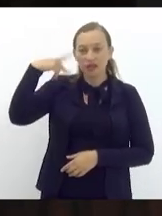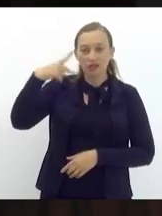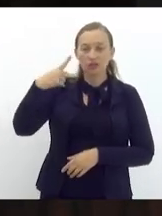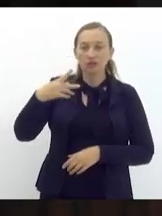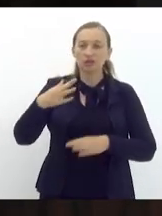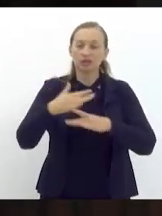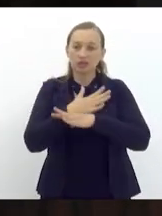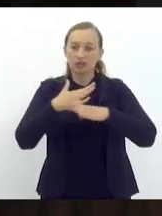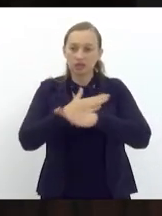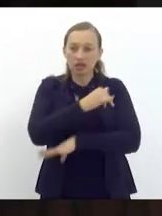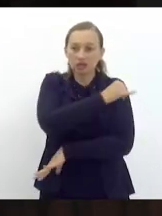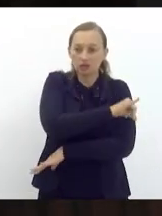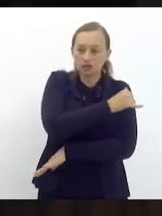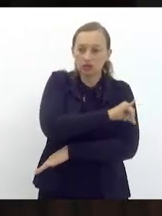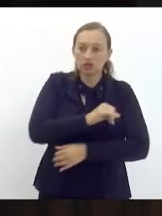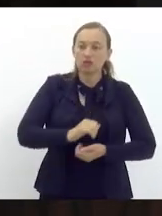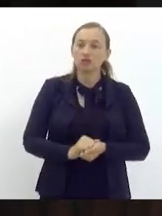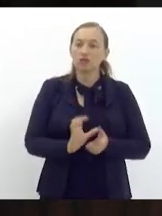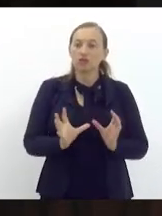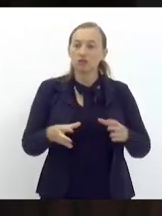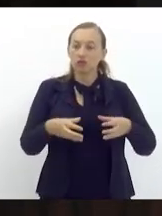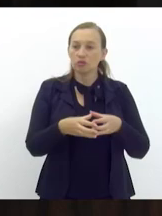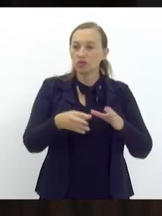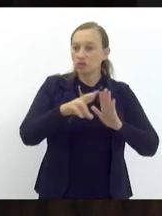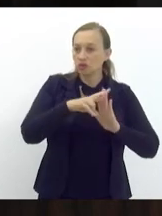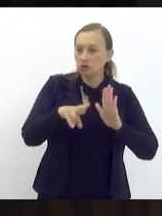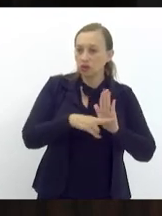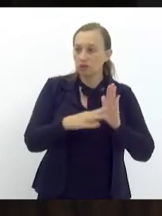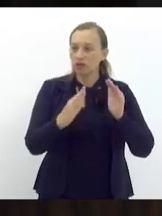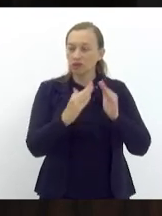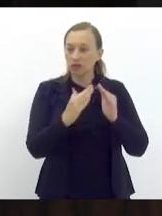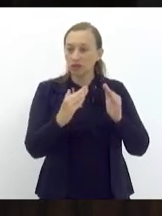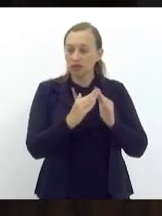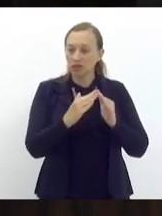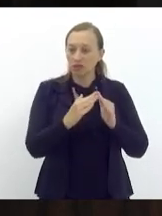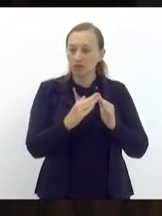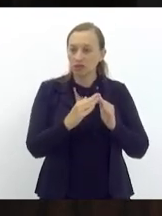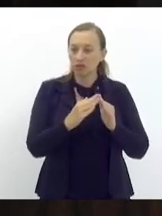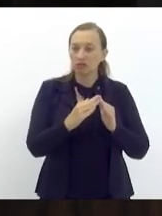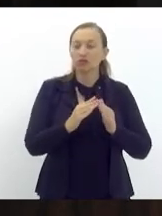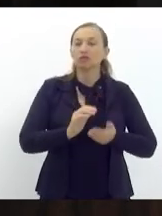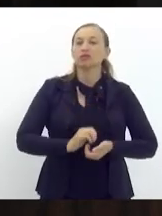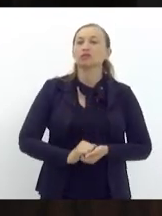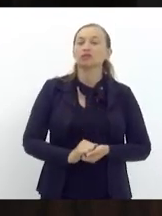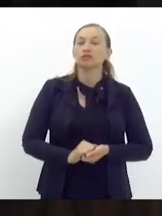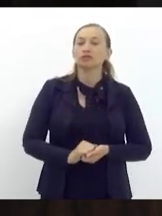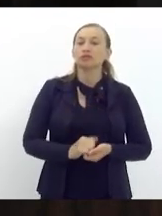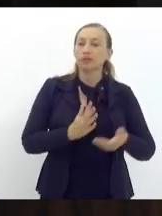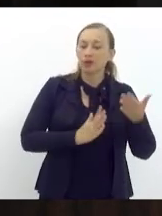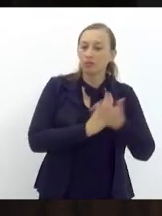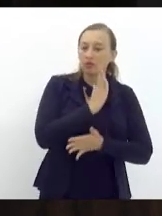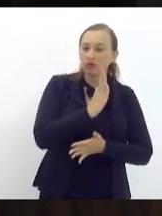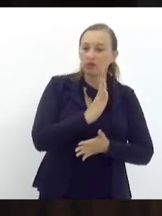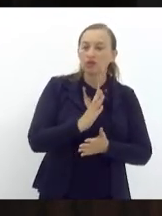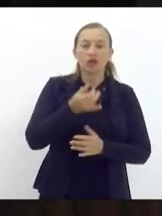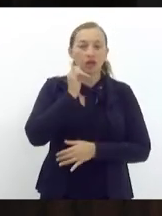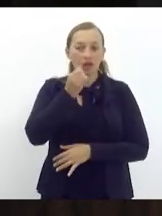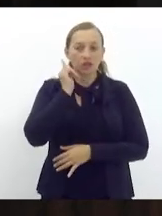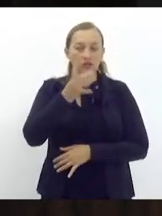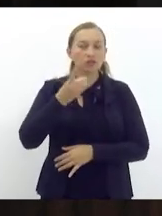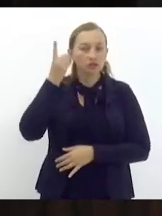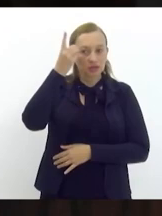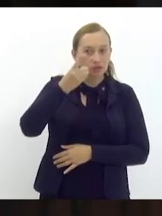do Rio de Janeiro. Aparecer das comissões de normas internas e proporcionais externas favoráveis. Relator,